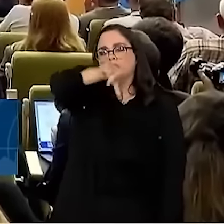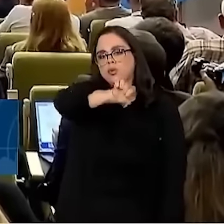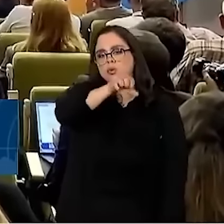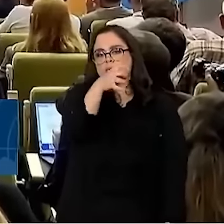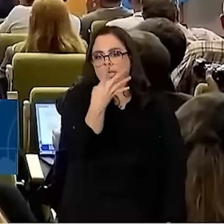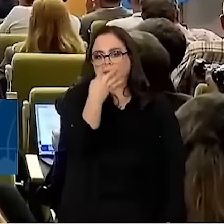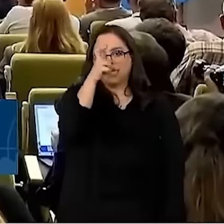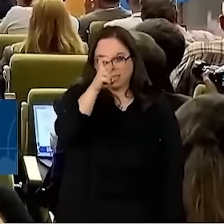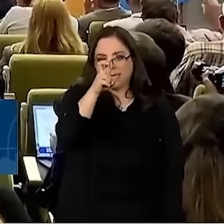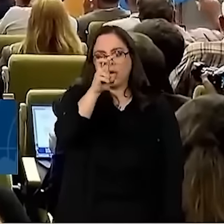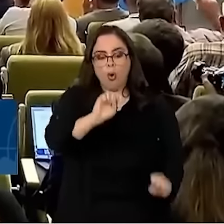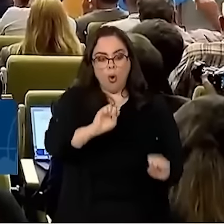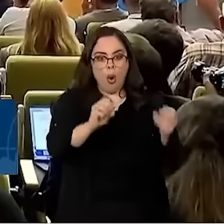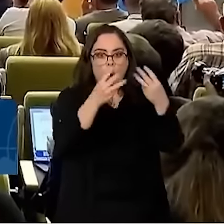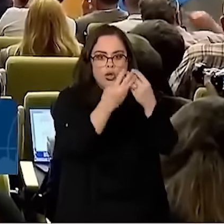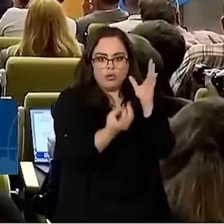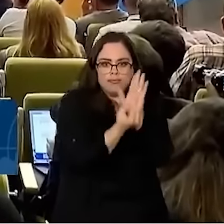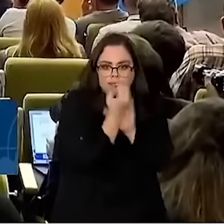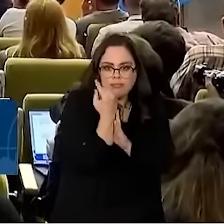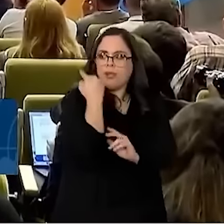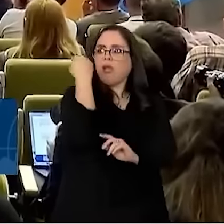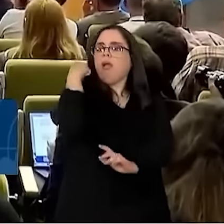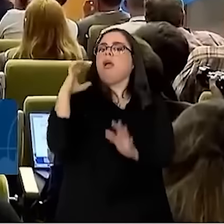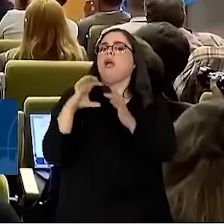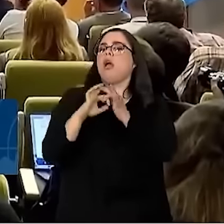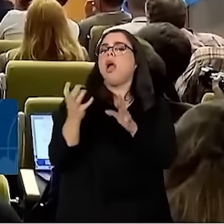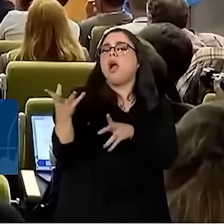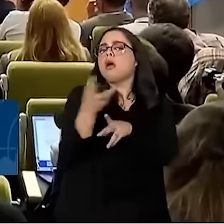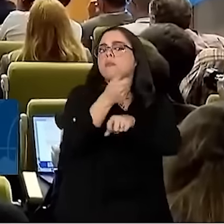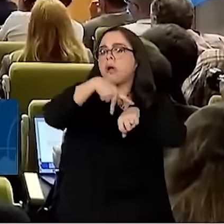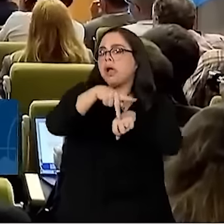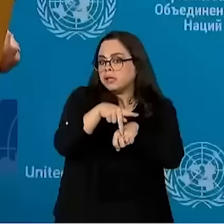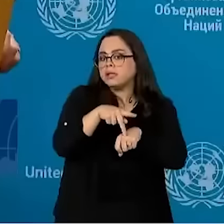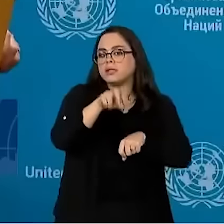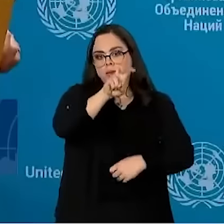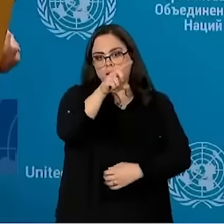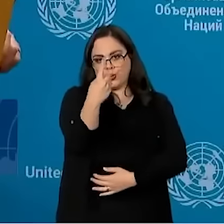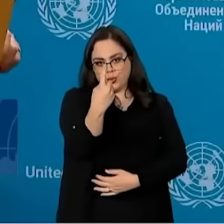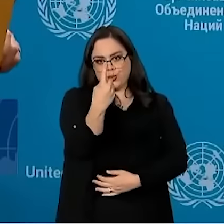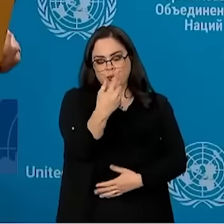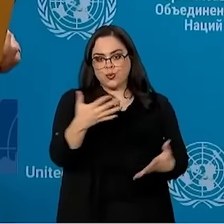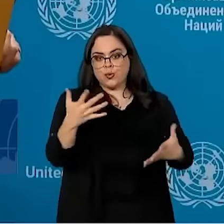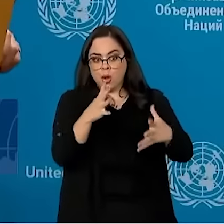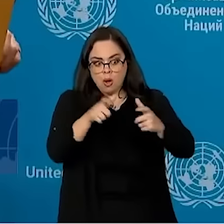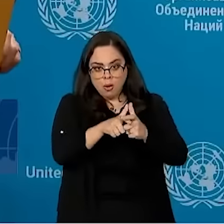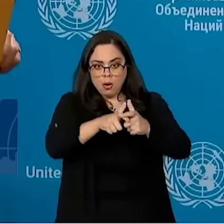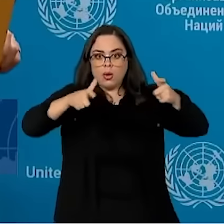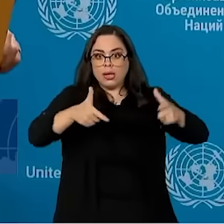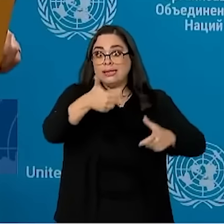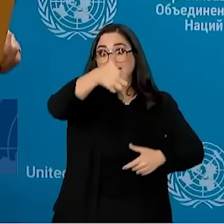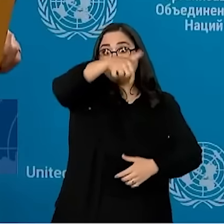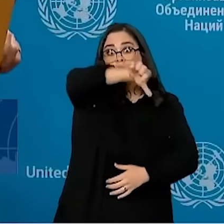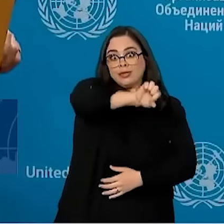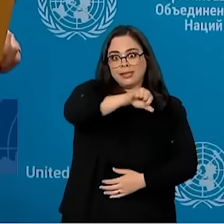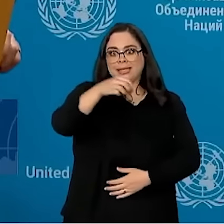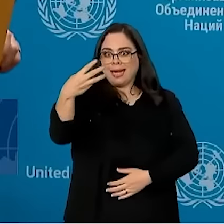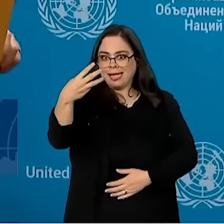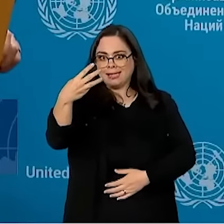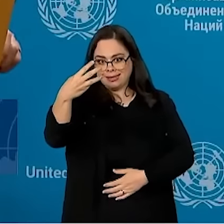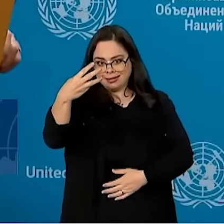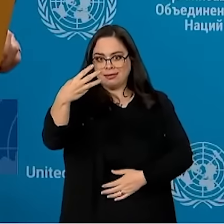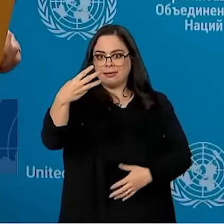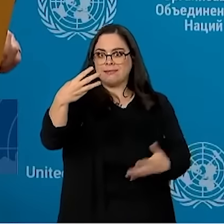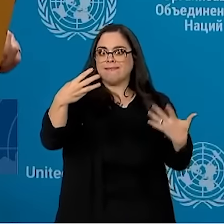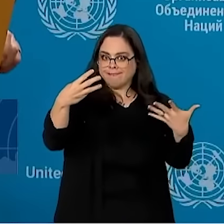tinha 51 países. Hoje, tem 193 países, meu